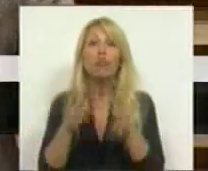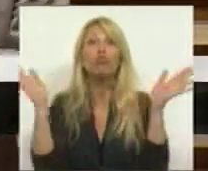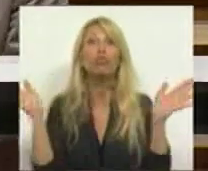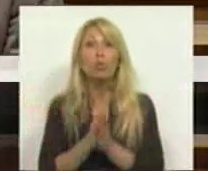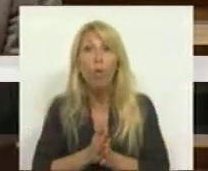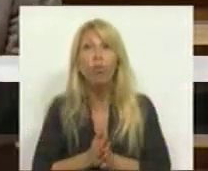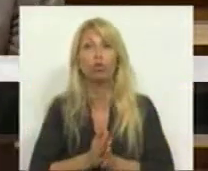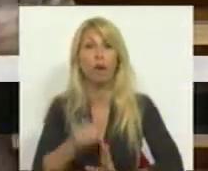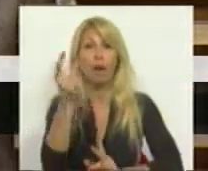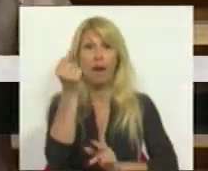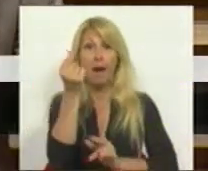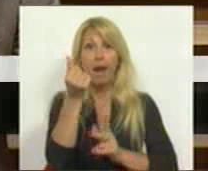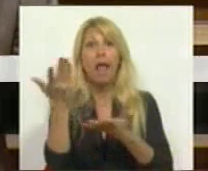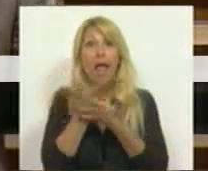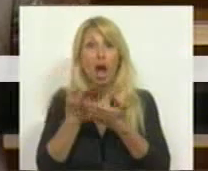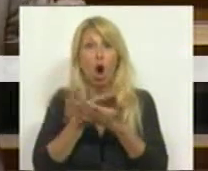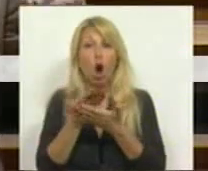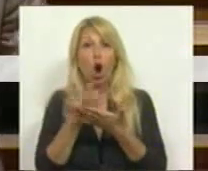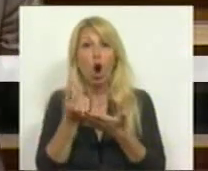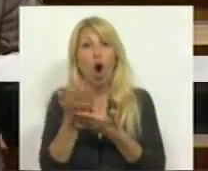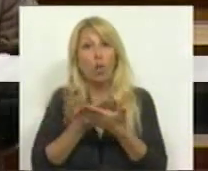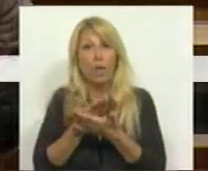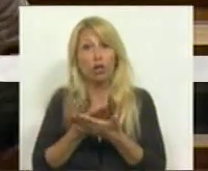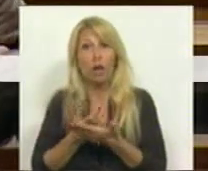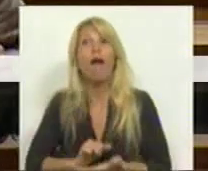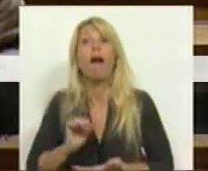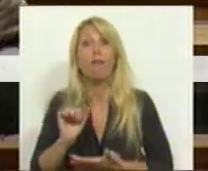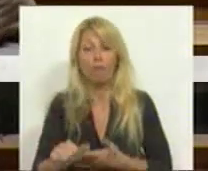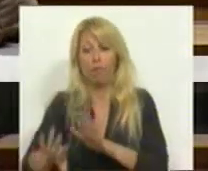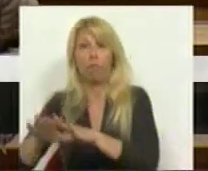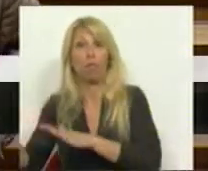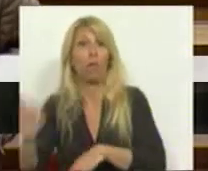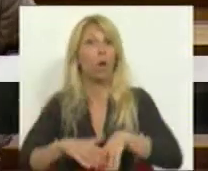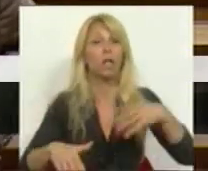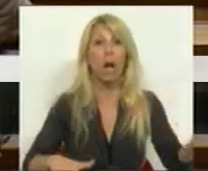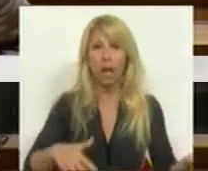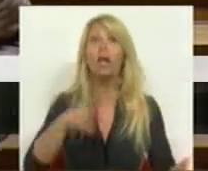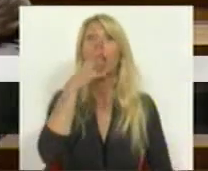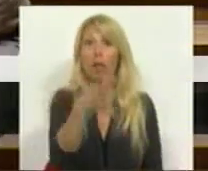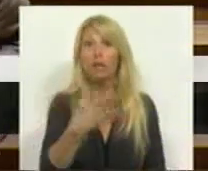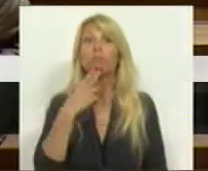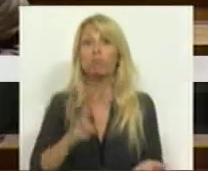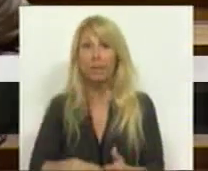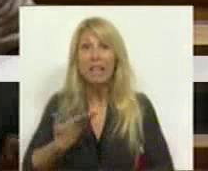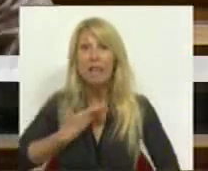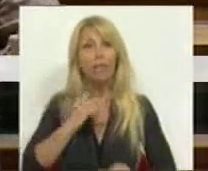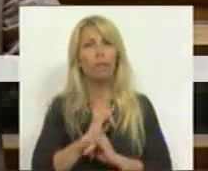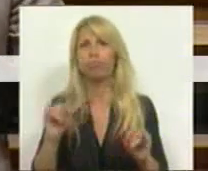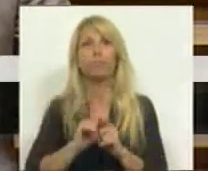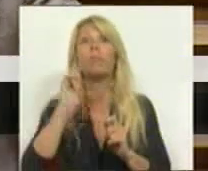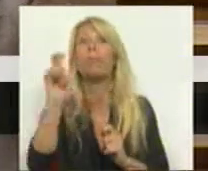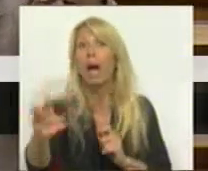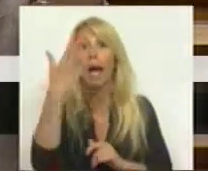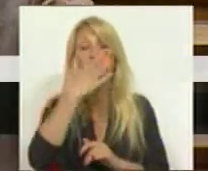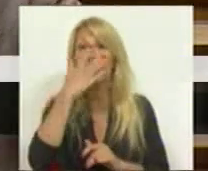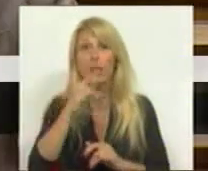direita à esquerda que dizem que esta dívida não é pagável. E se ela não é pagável, tem de ter uma resposta. A